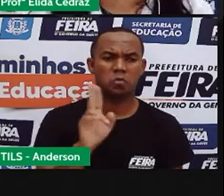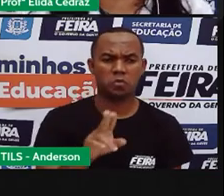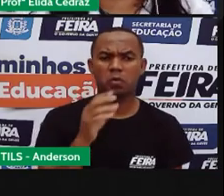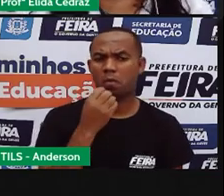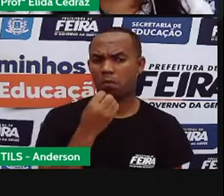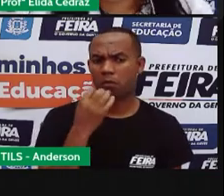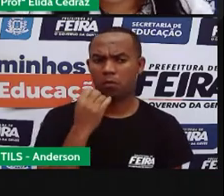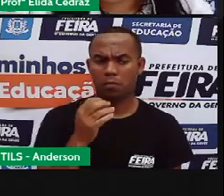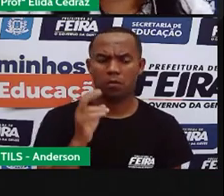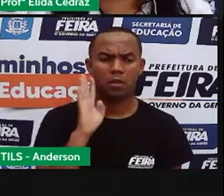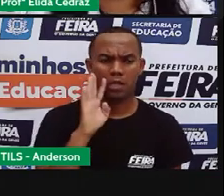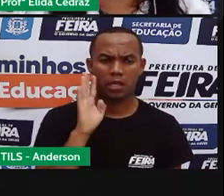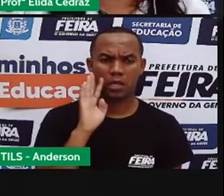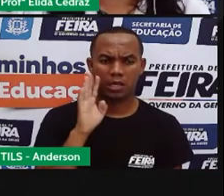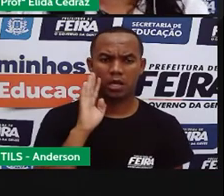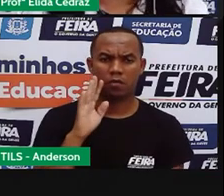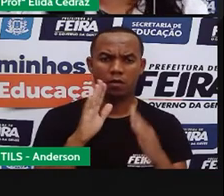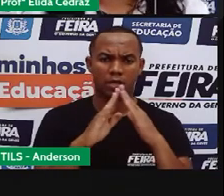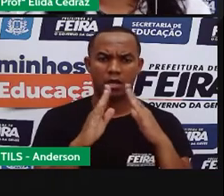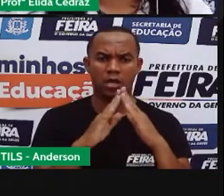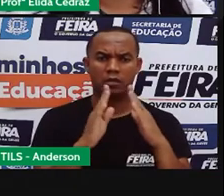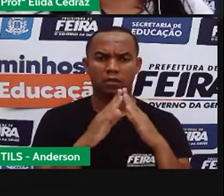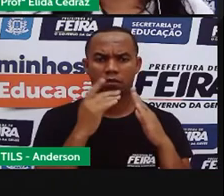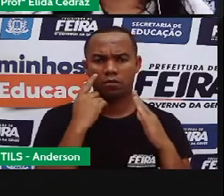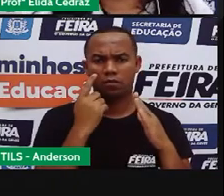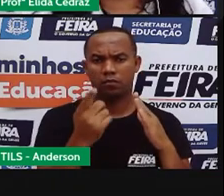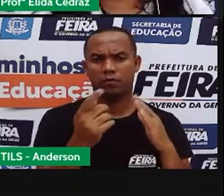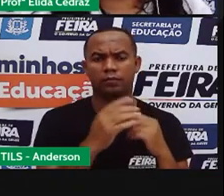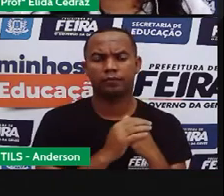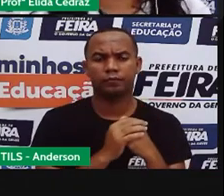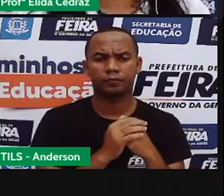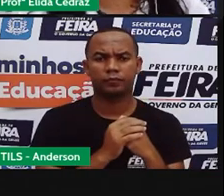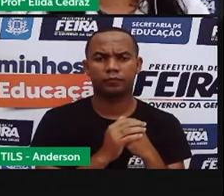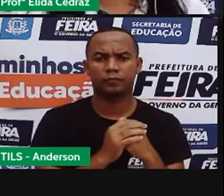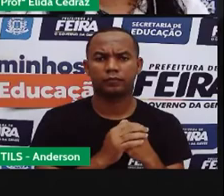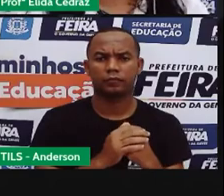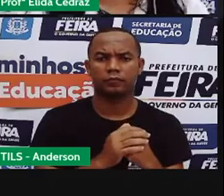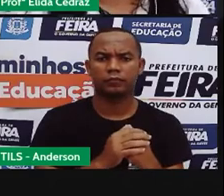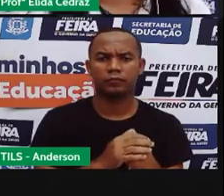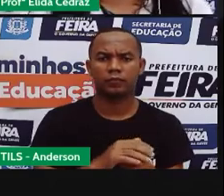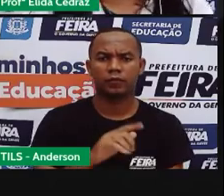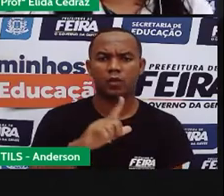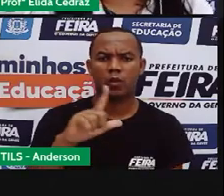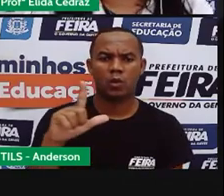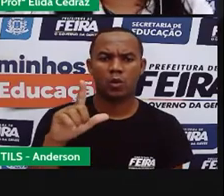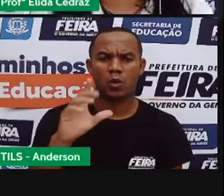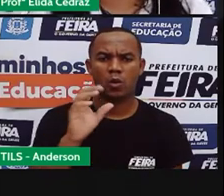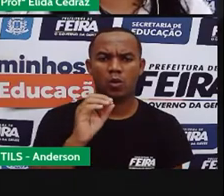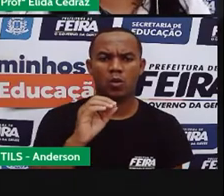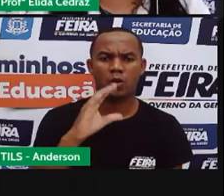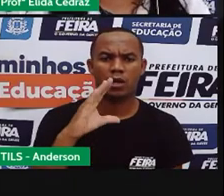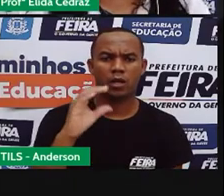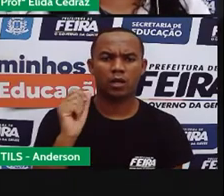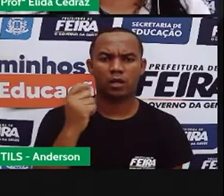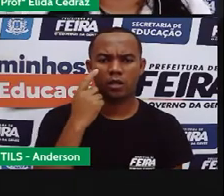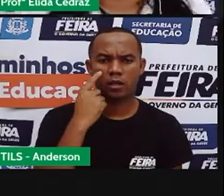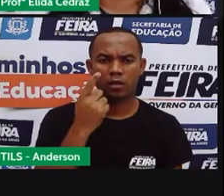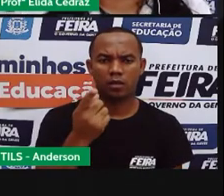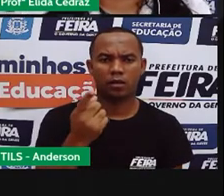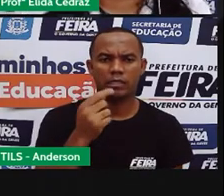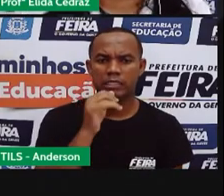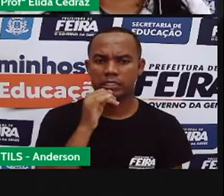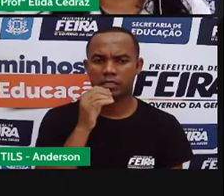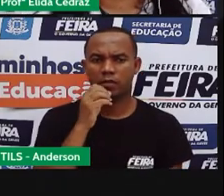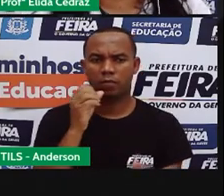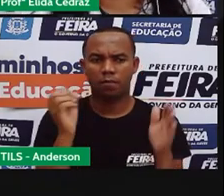para erguer as moradinhas. As lotas, atadas de taipa ou